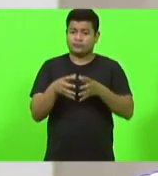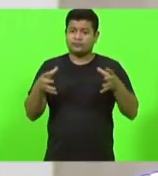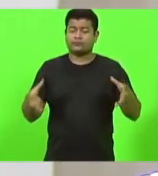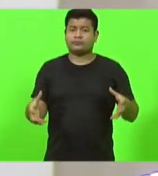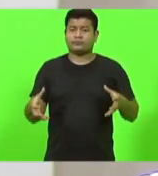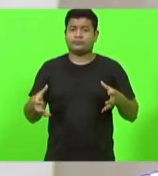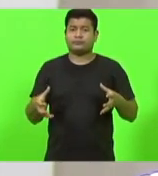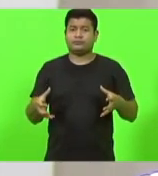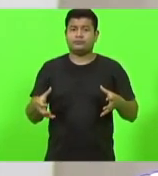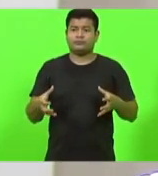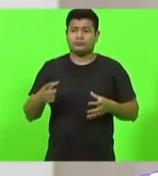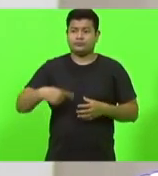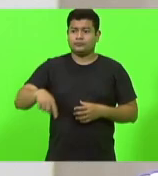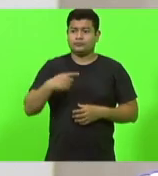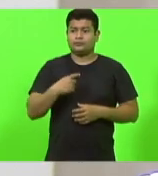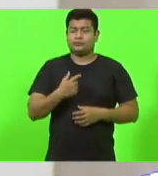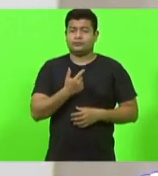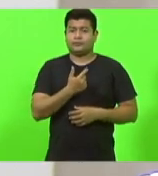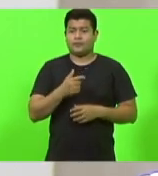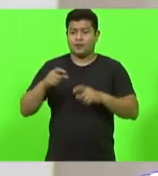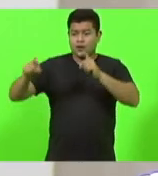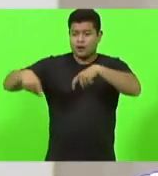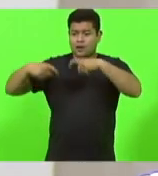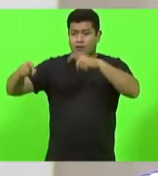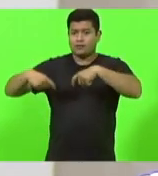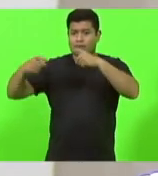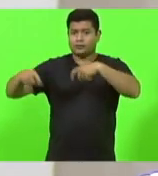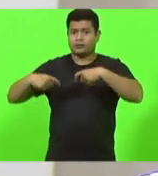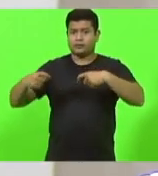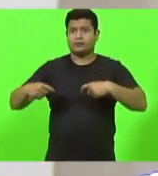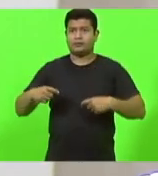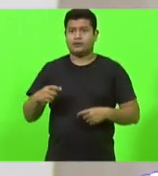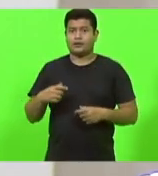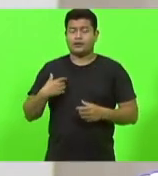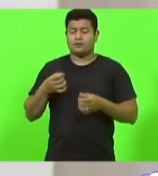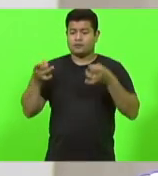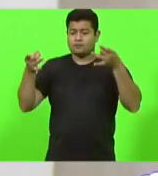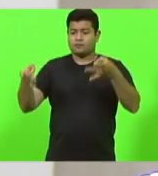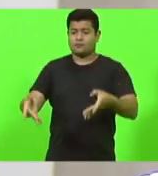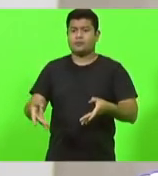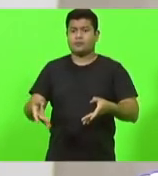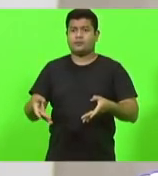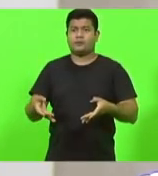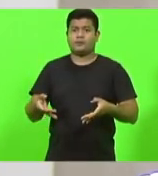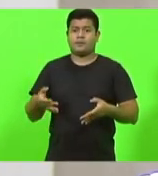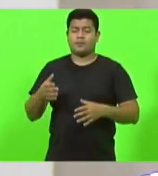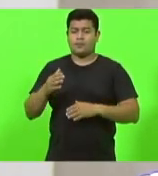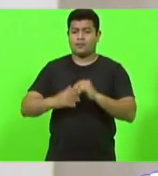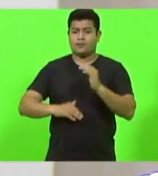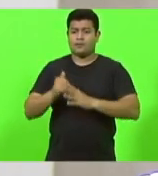dos nossos agricultores e agricultoras que irão abandonar a sua atividade.